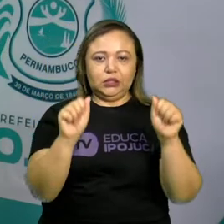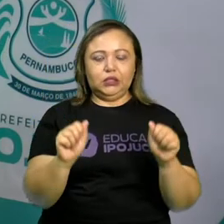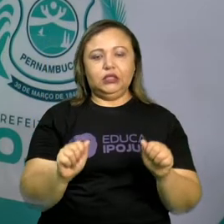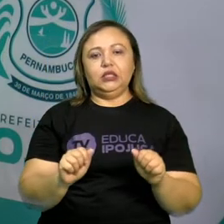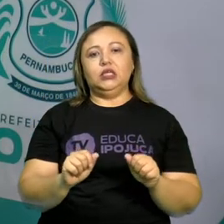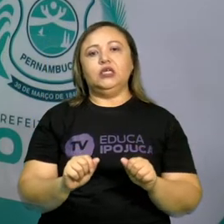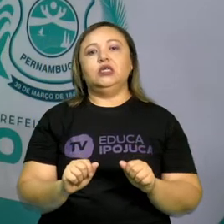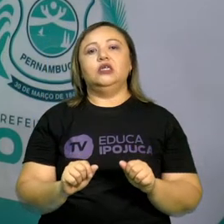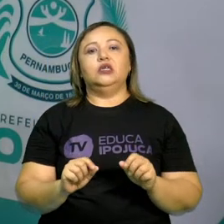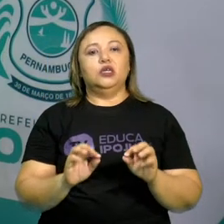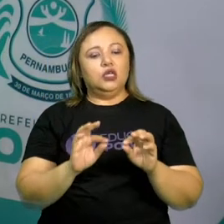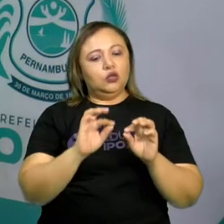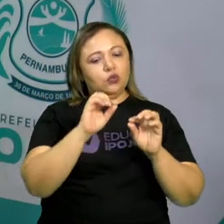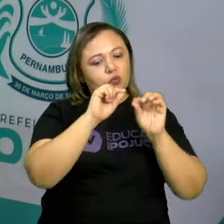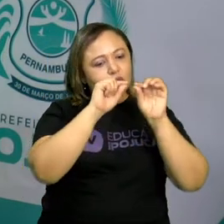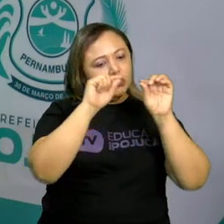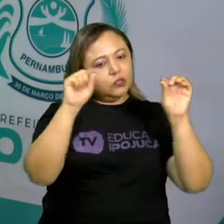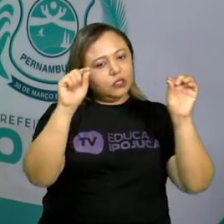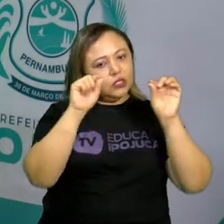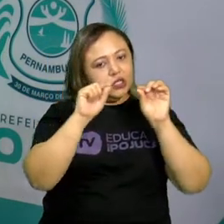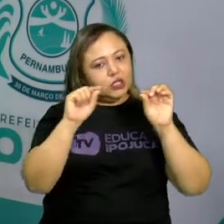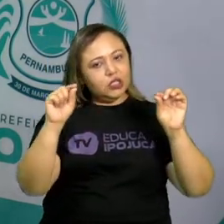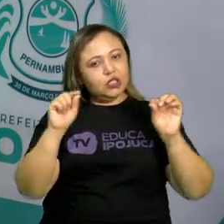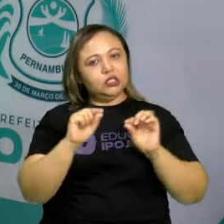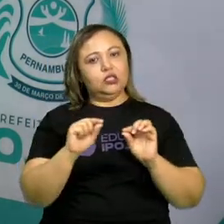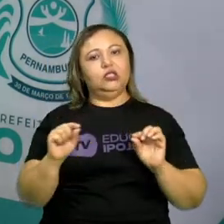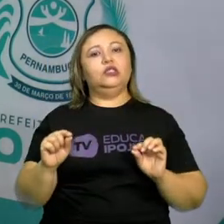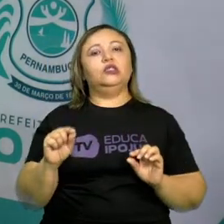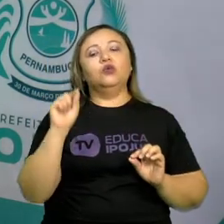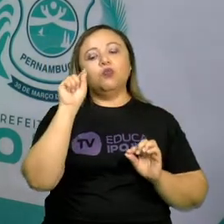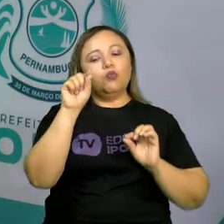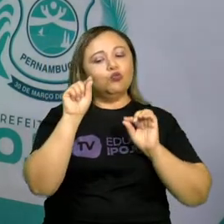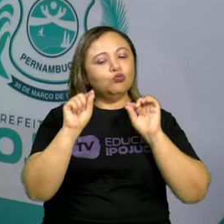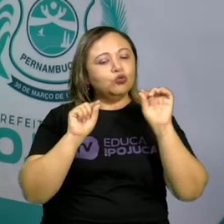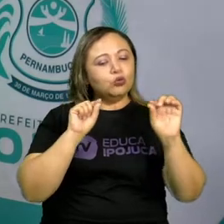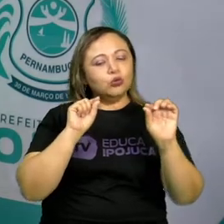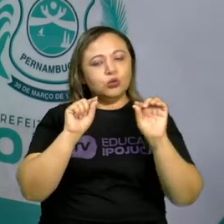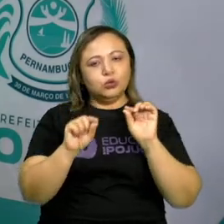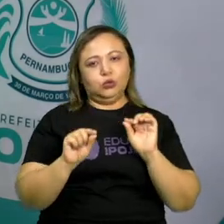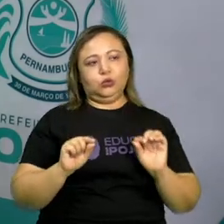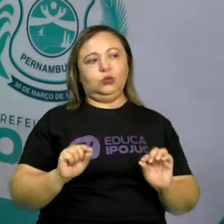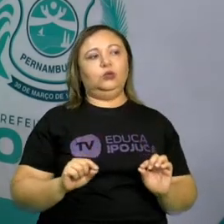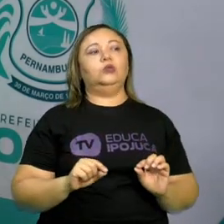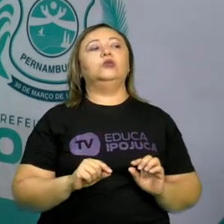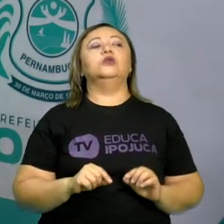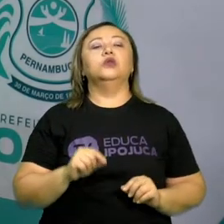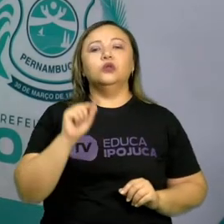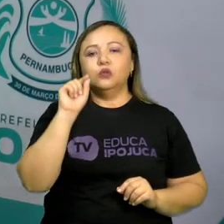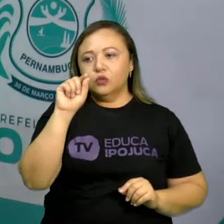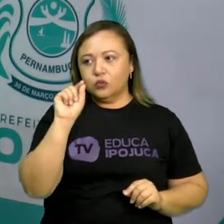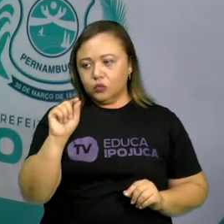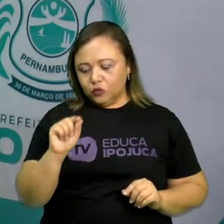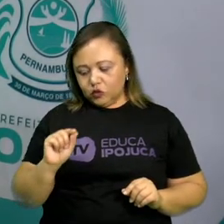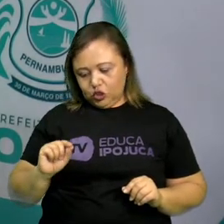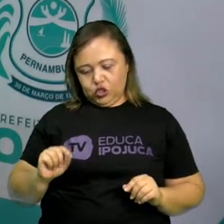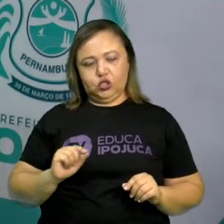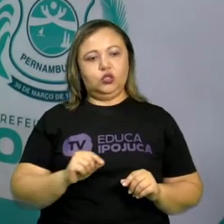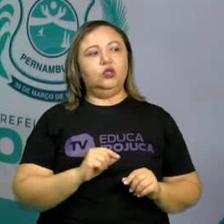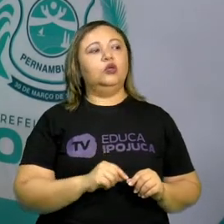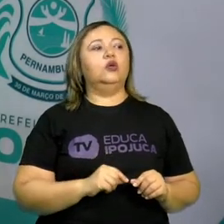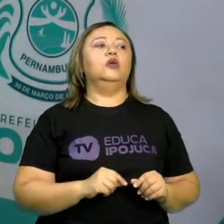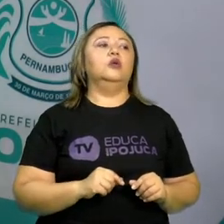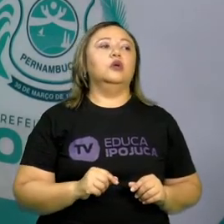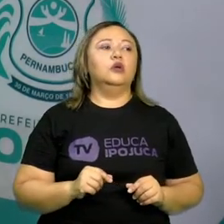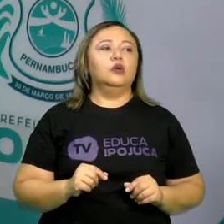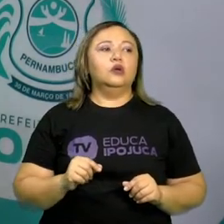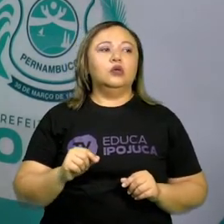fazer ela bem grossa ou fininha. Os pontinhos. Pode ser os pontinhos mesmo. Ou pode